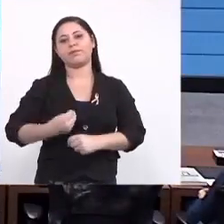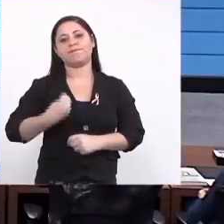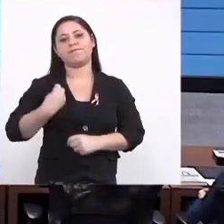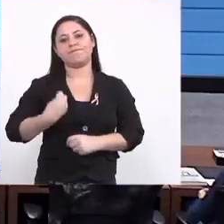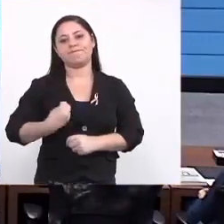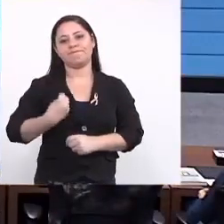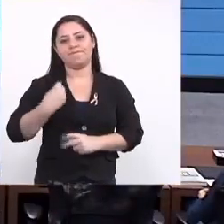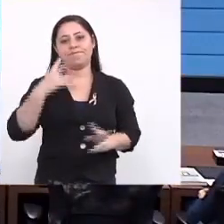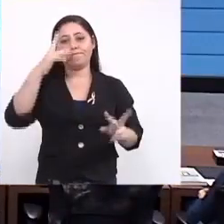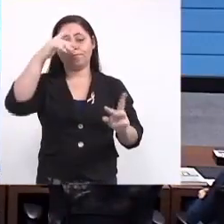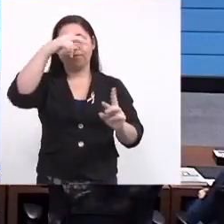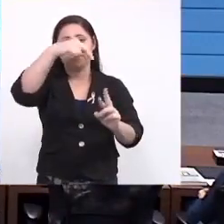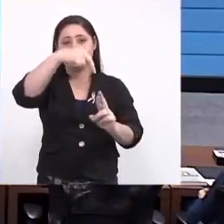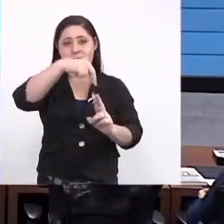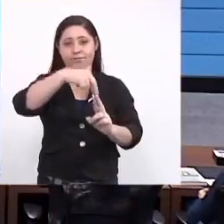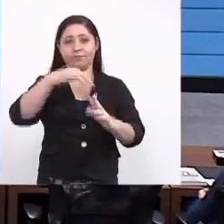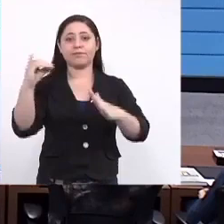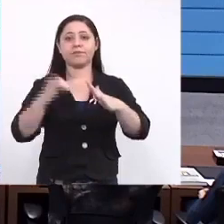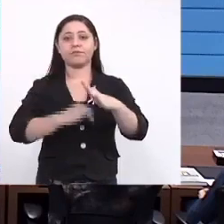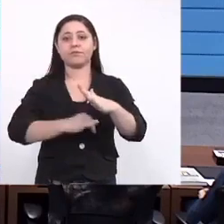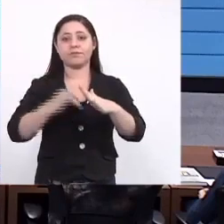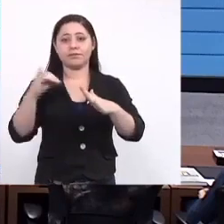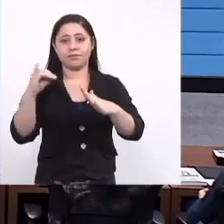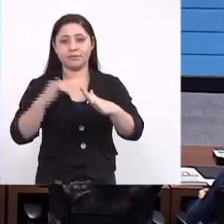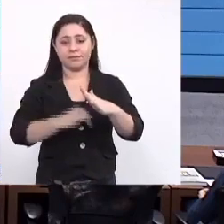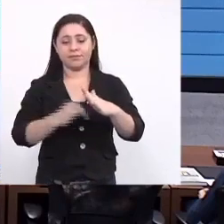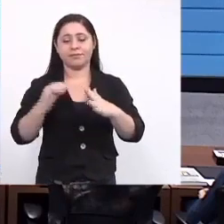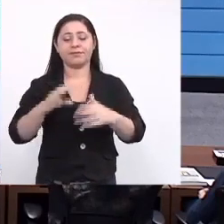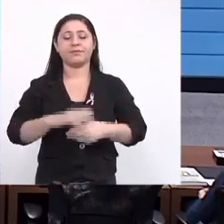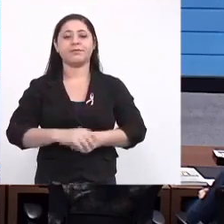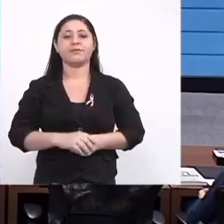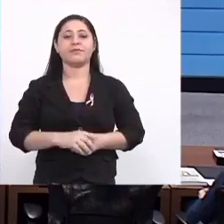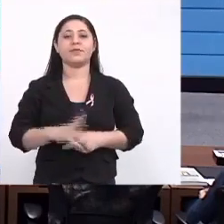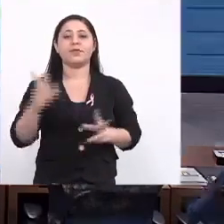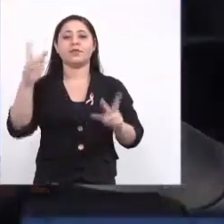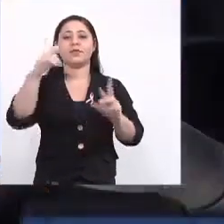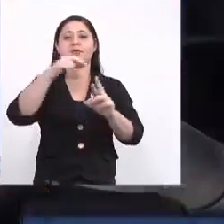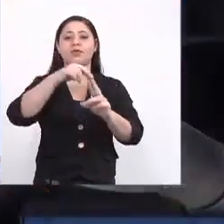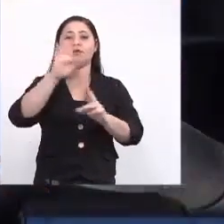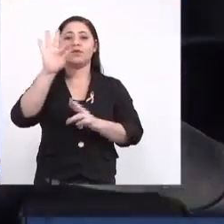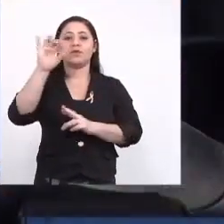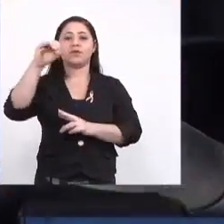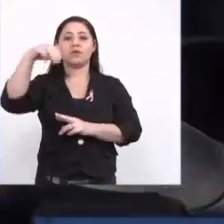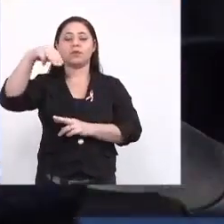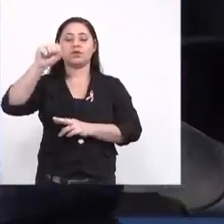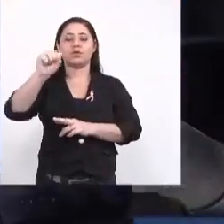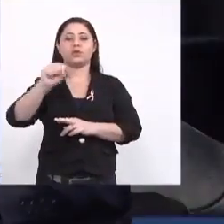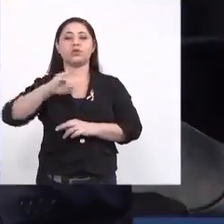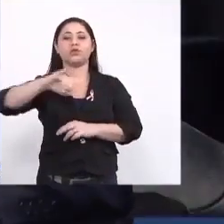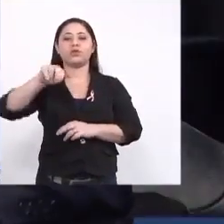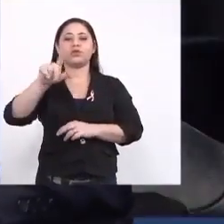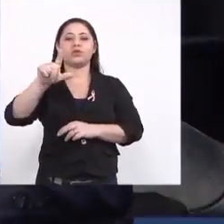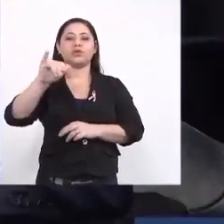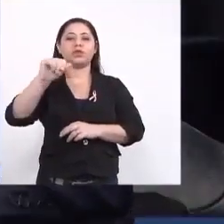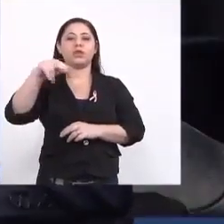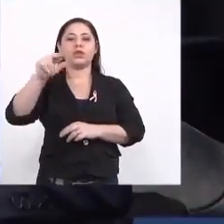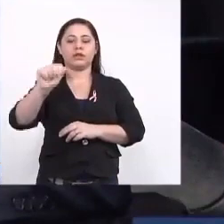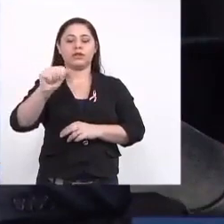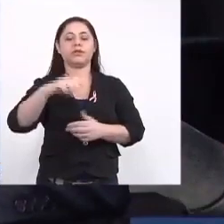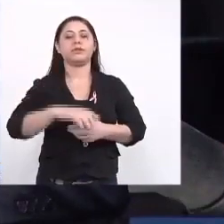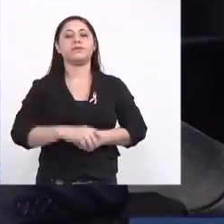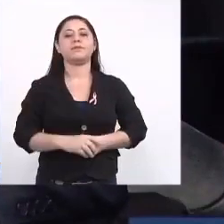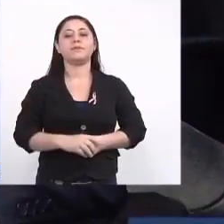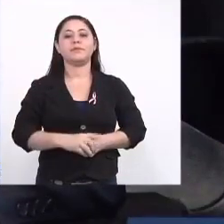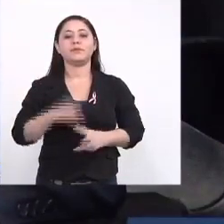estão representando as instituições, representando a Famaçu, a Juliana Aguiar Bastos,